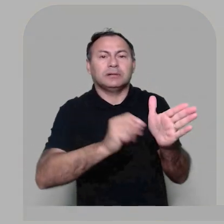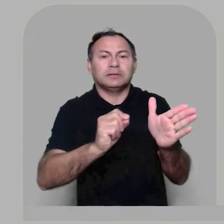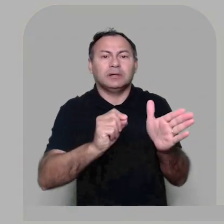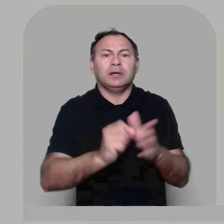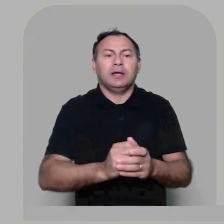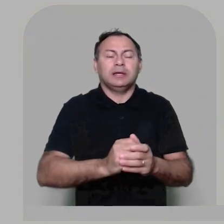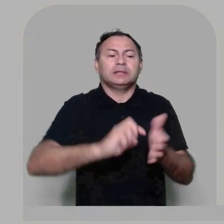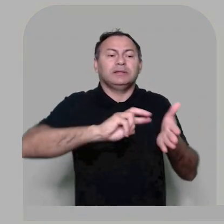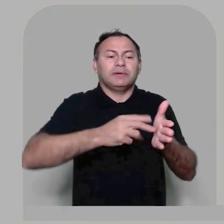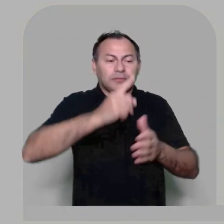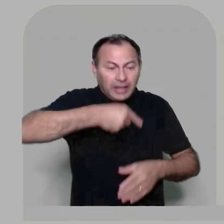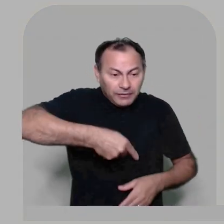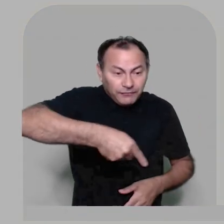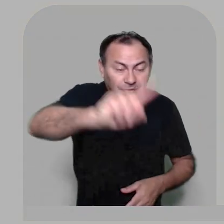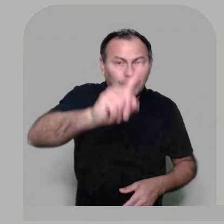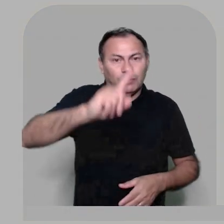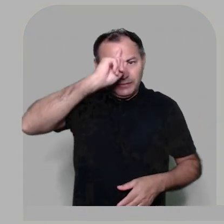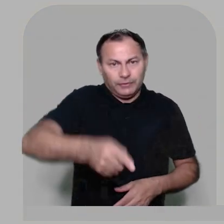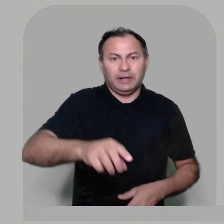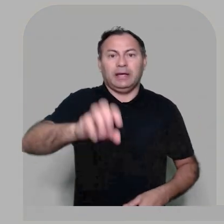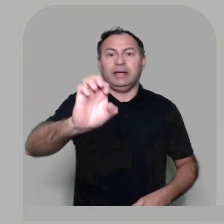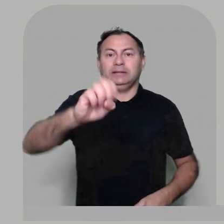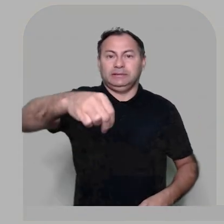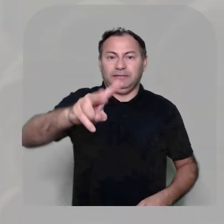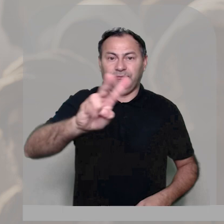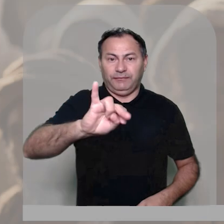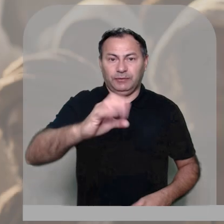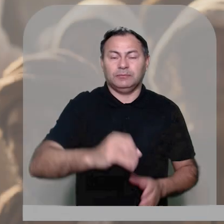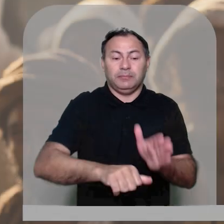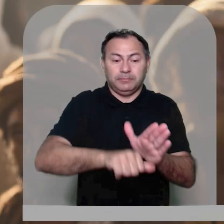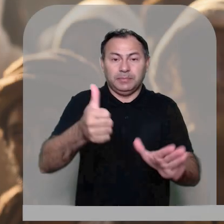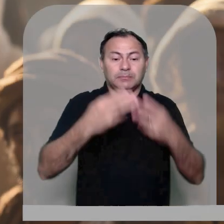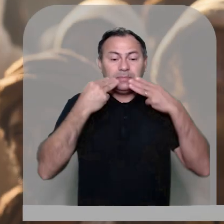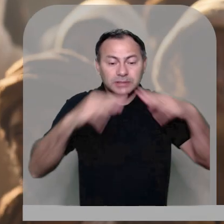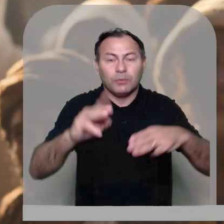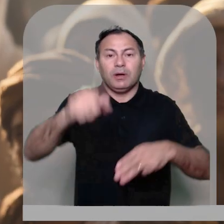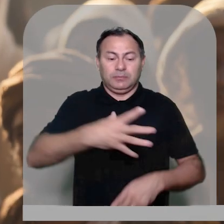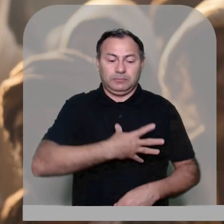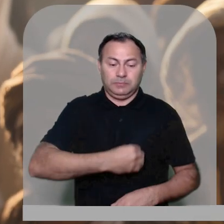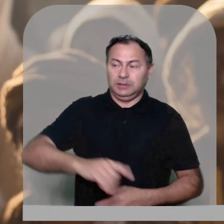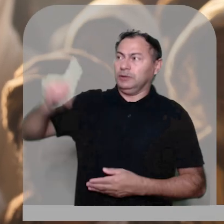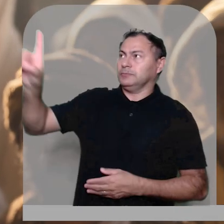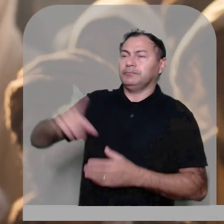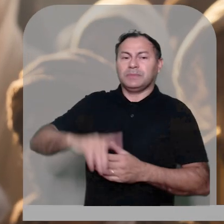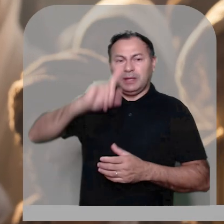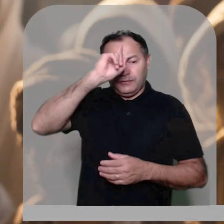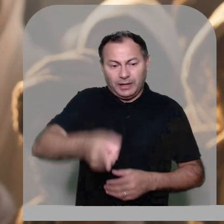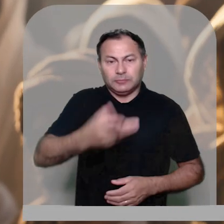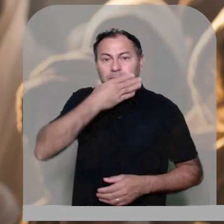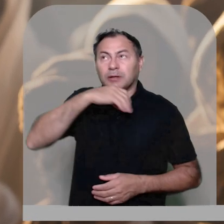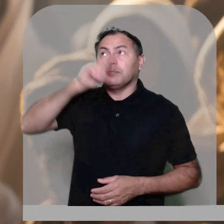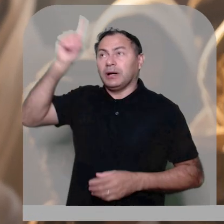envio a primeira missão é a do filho de deus enviado pelo